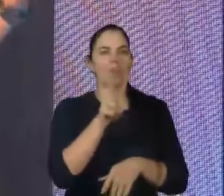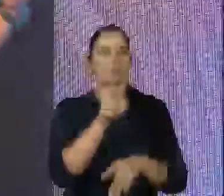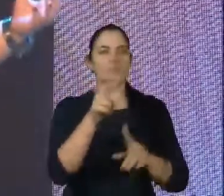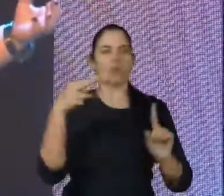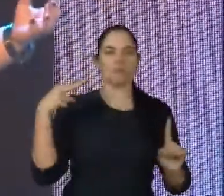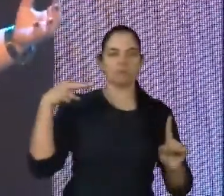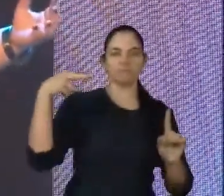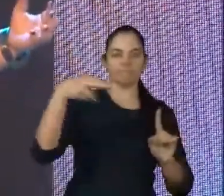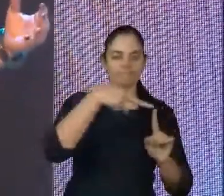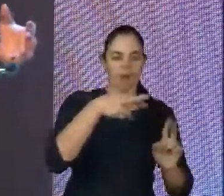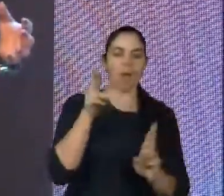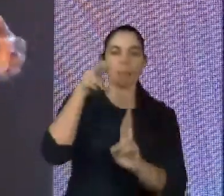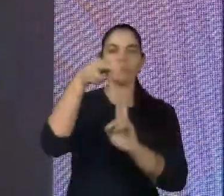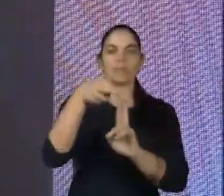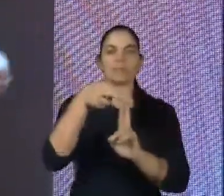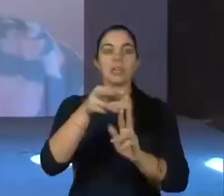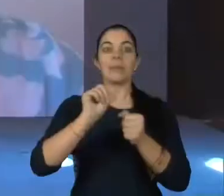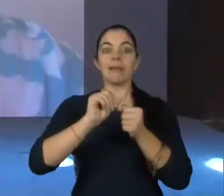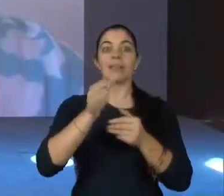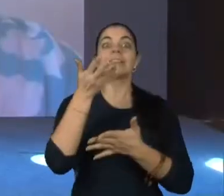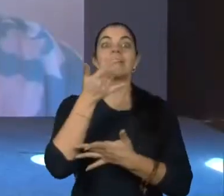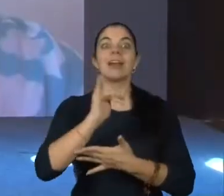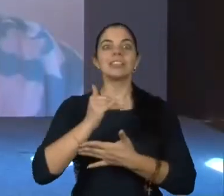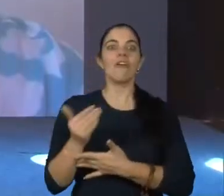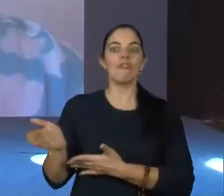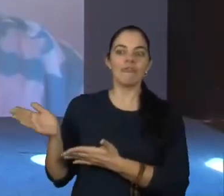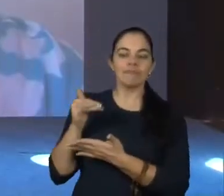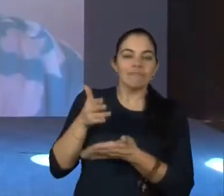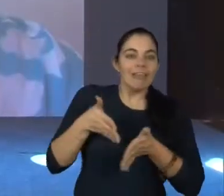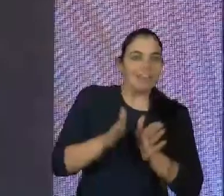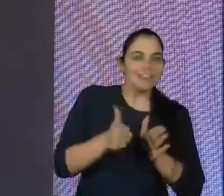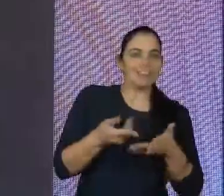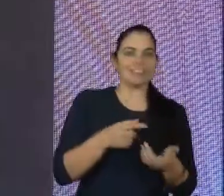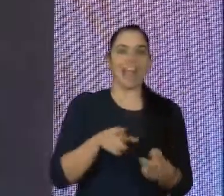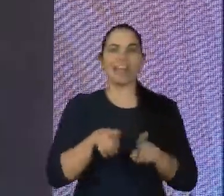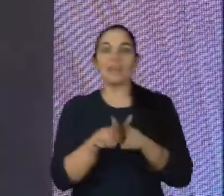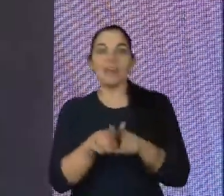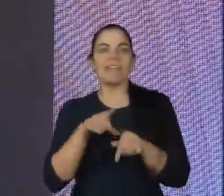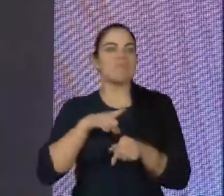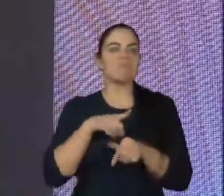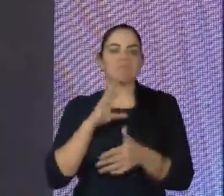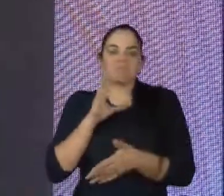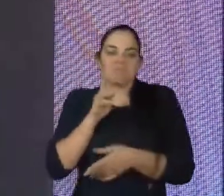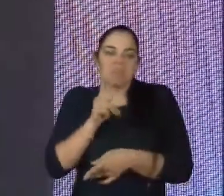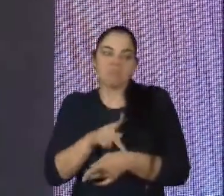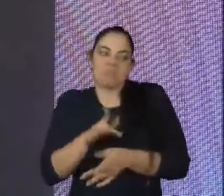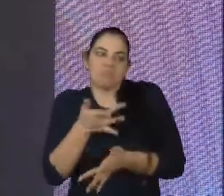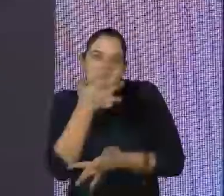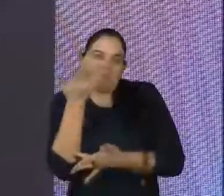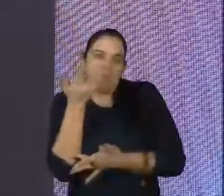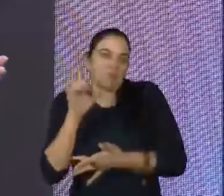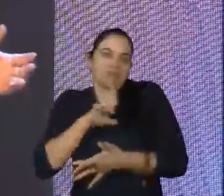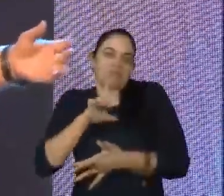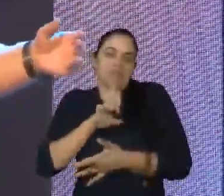ter essa representatividade para as crianças que estão chegando, ou até mesmo para as pessoas que, às vezes, não